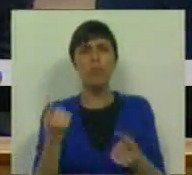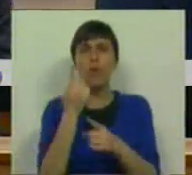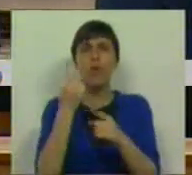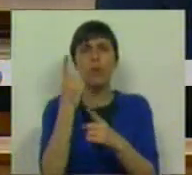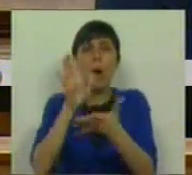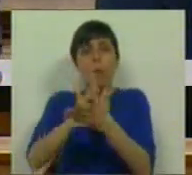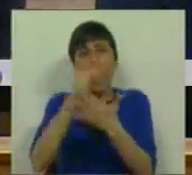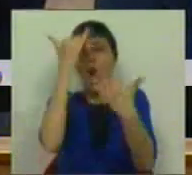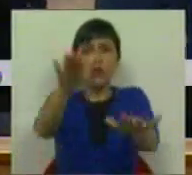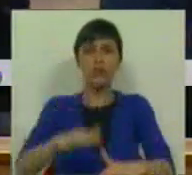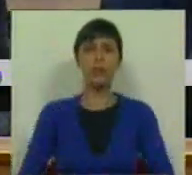que seja por carta, Sr. Ministro.